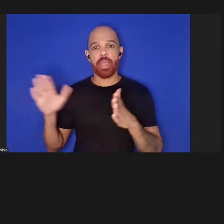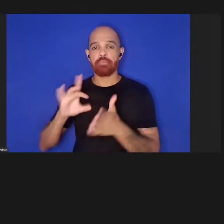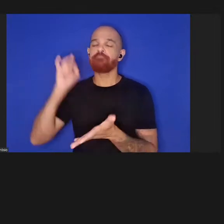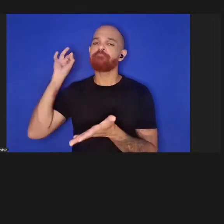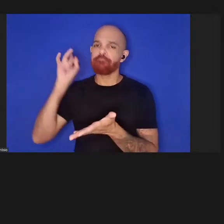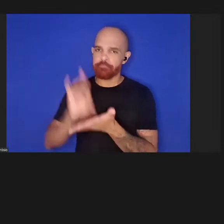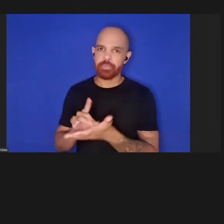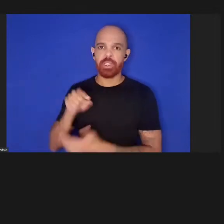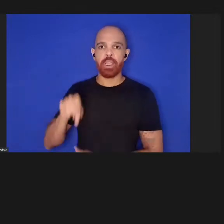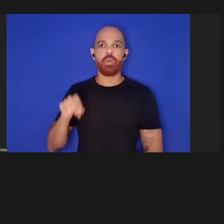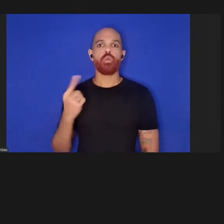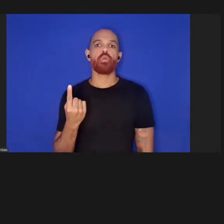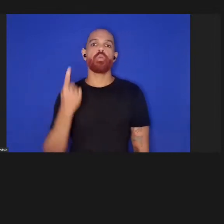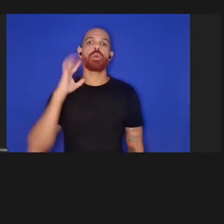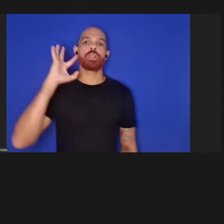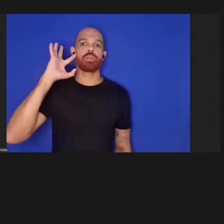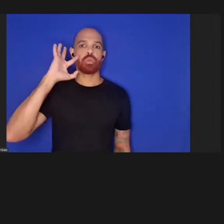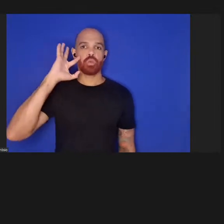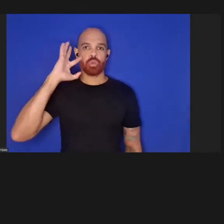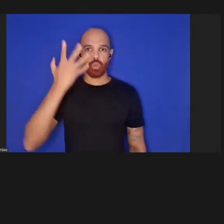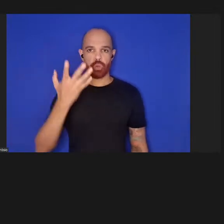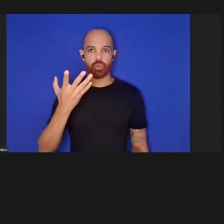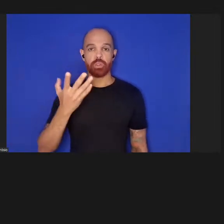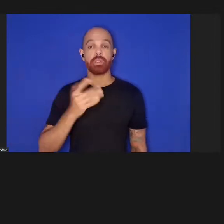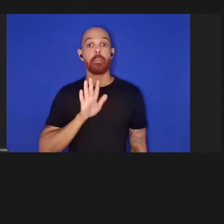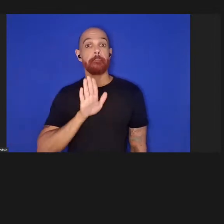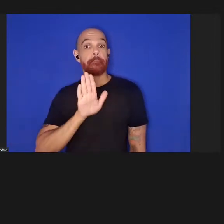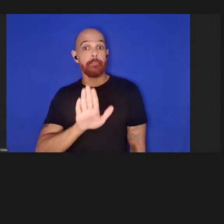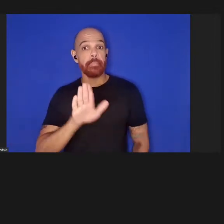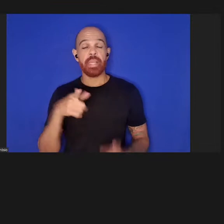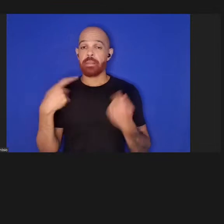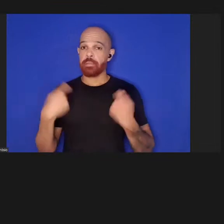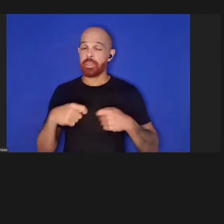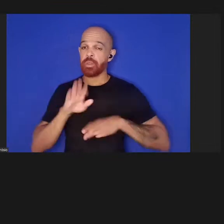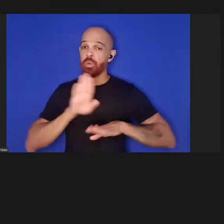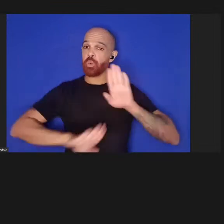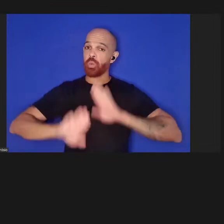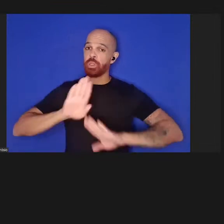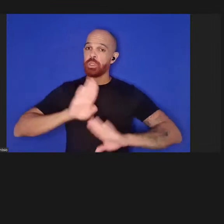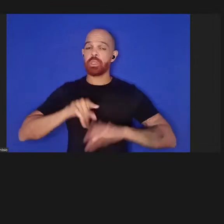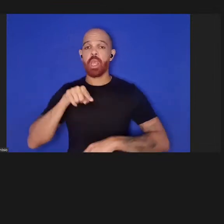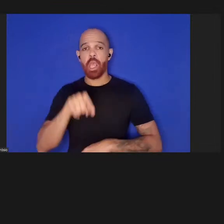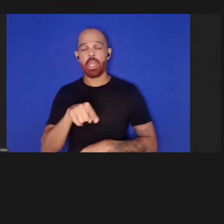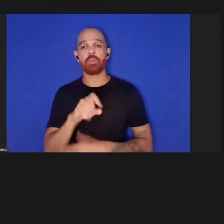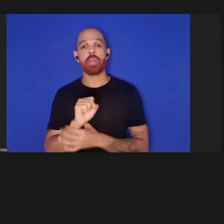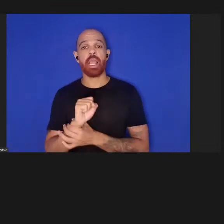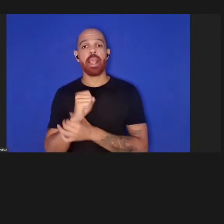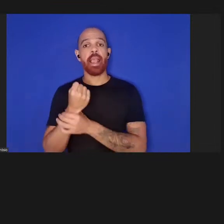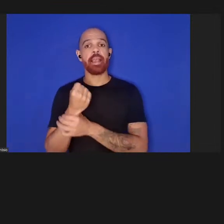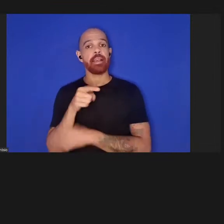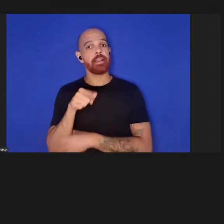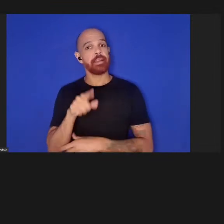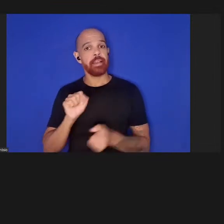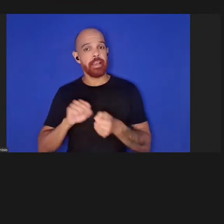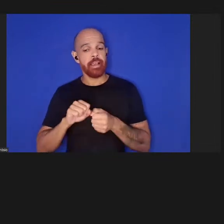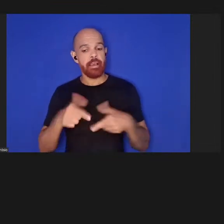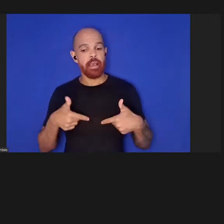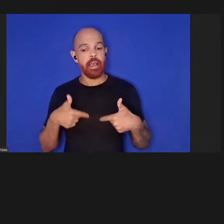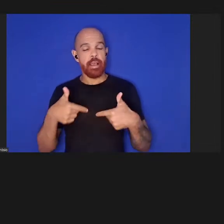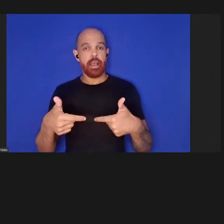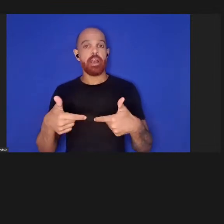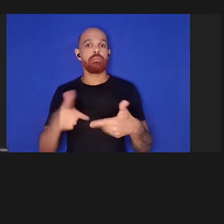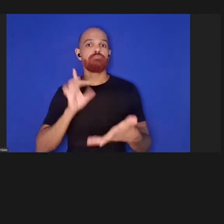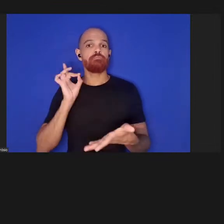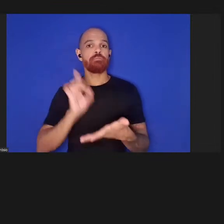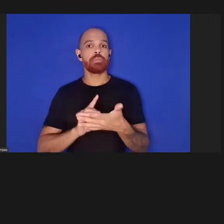solução. Porém, devemos ter cuidado para garantir que ela realmente ocorra, pois a revisão